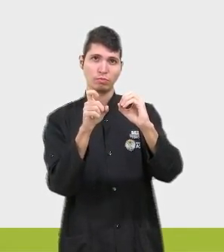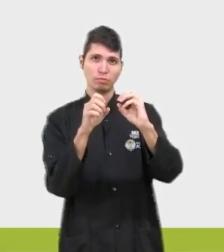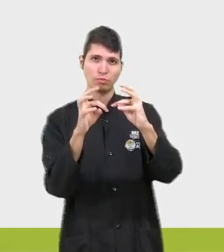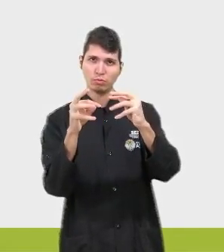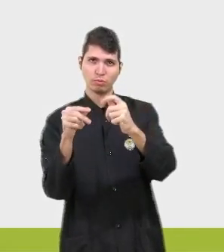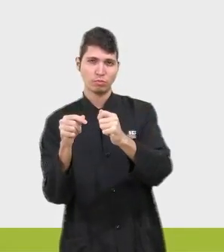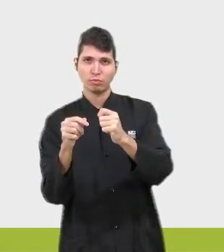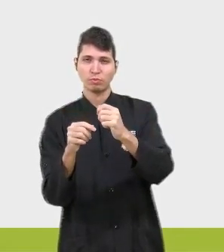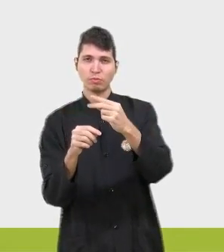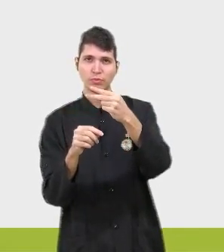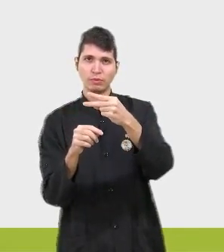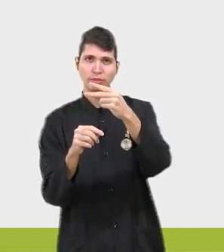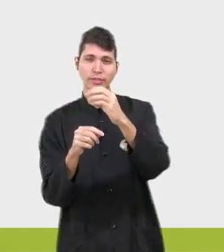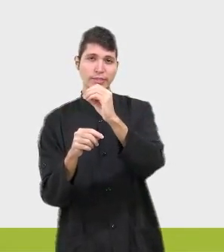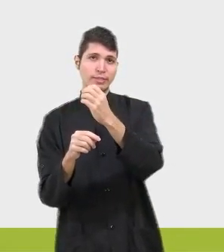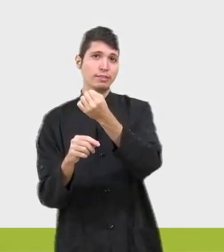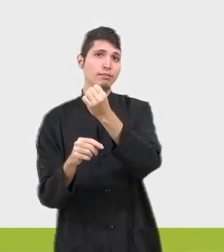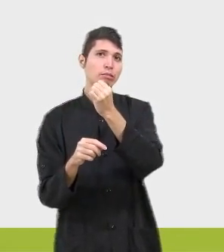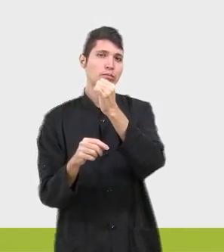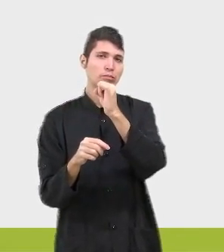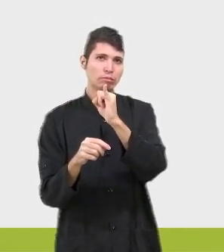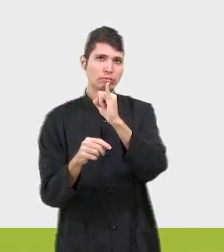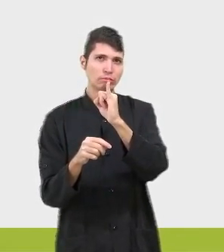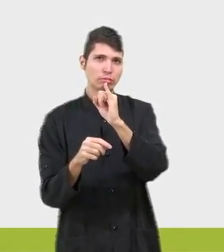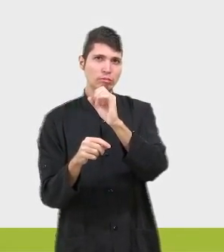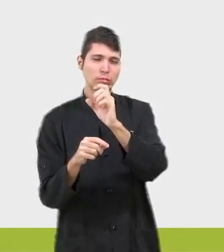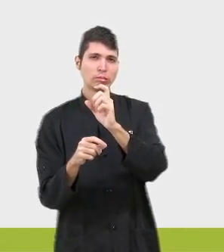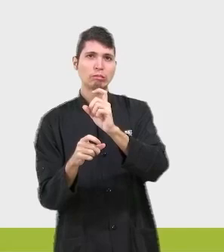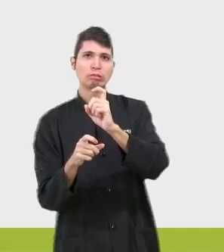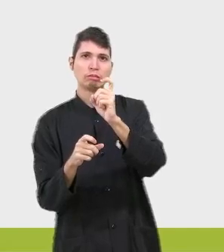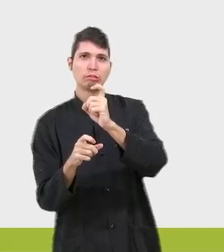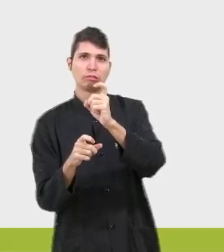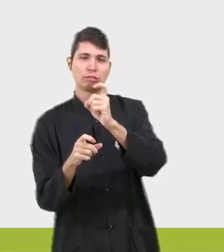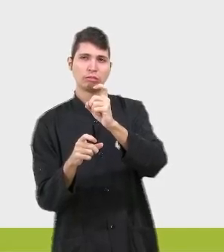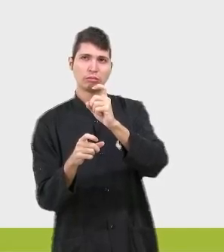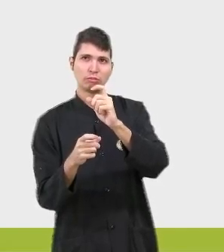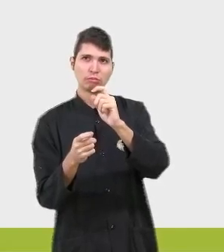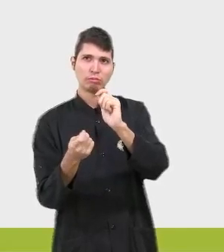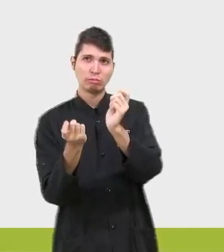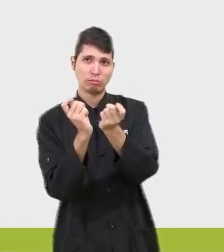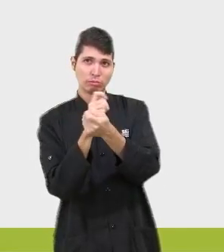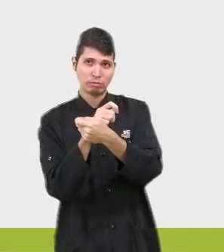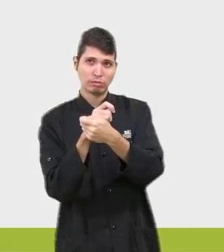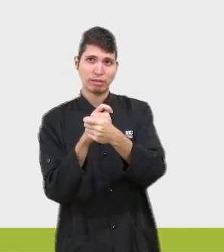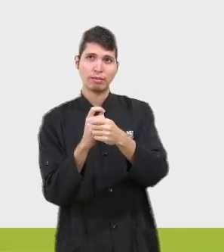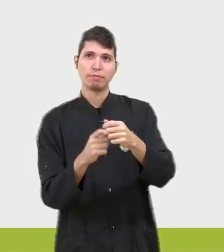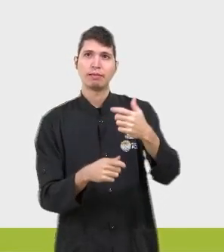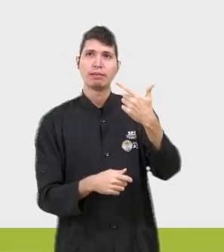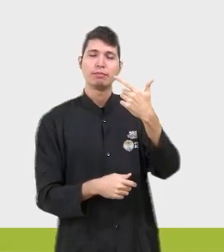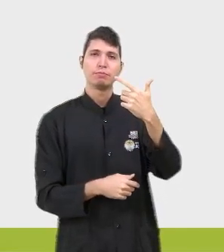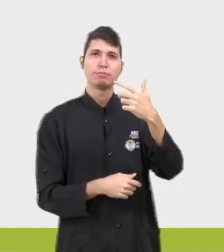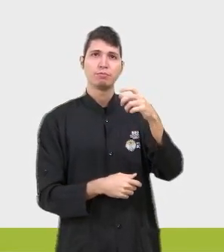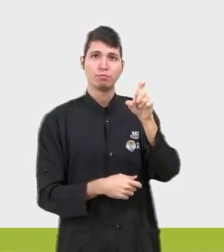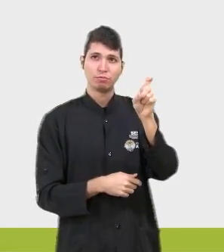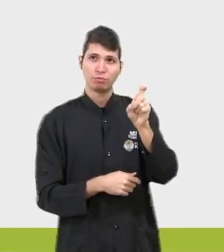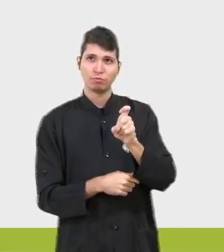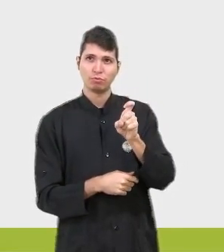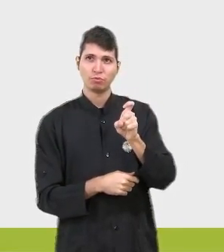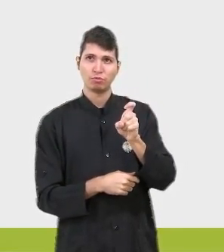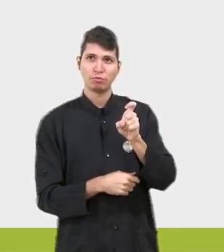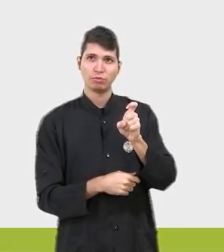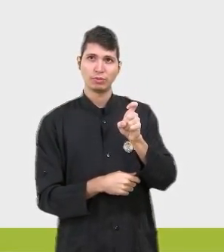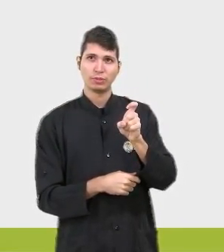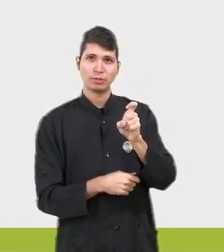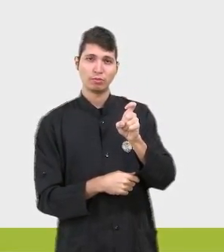a zero, se eu passar esse X para o outro lado, vai ficar X em duas linhas igual a 20. Aí eu já